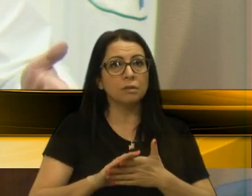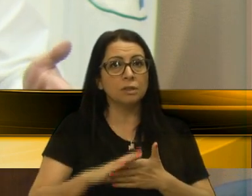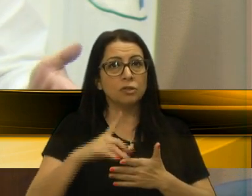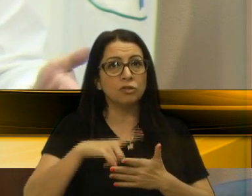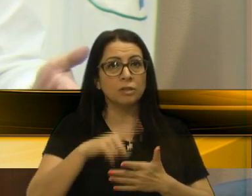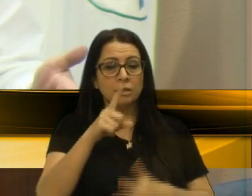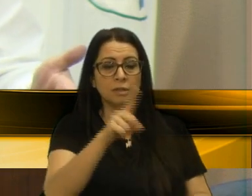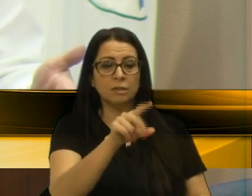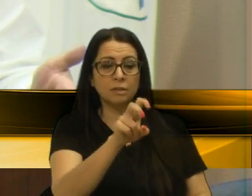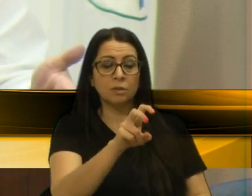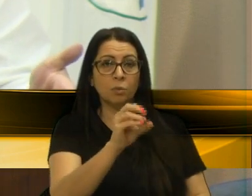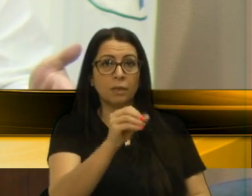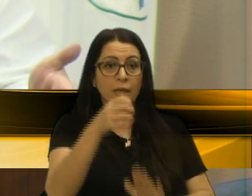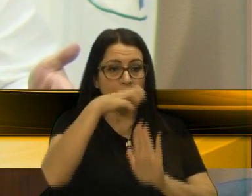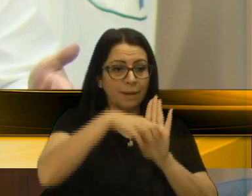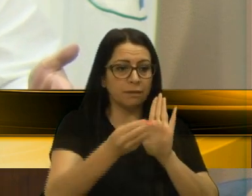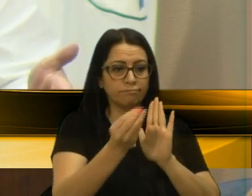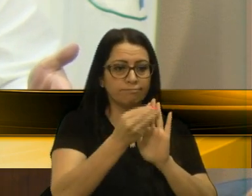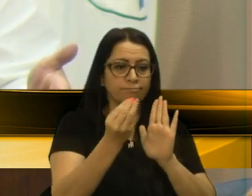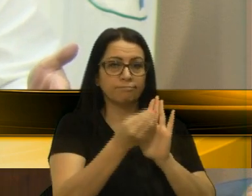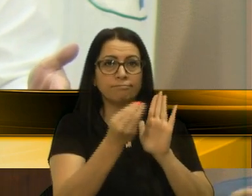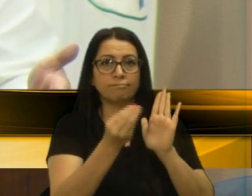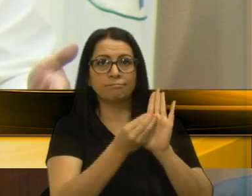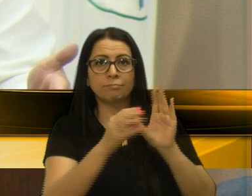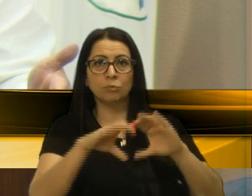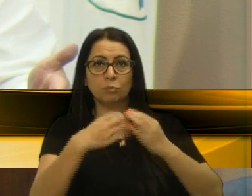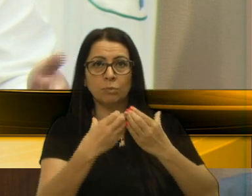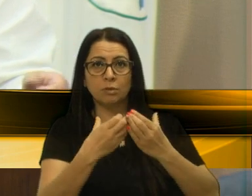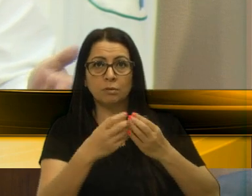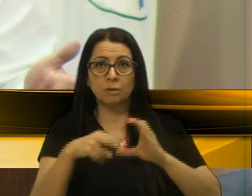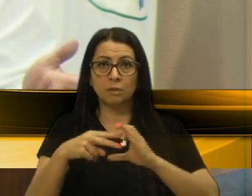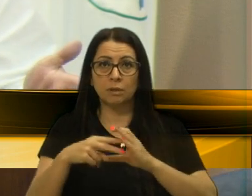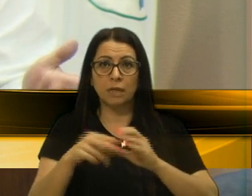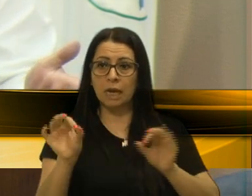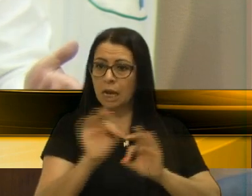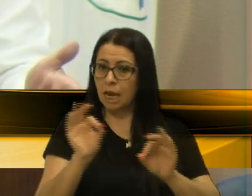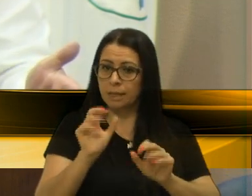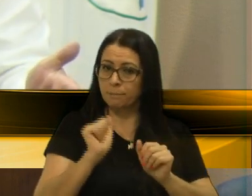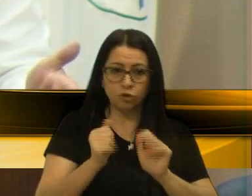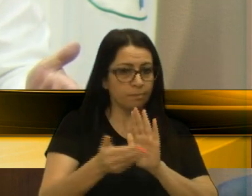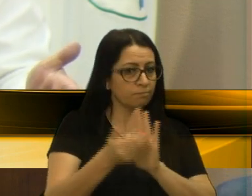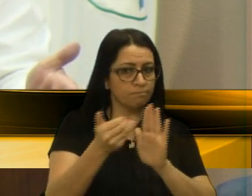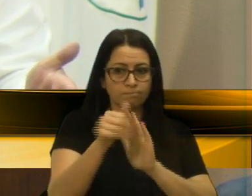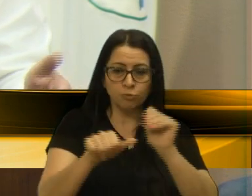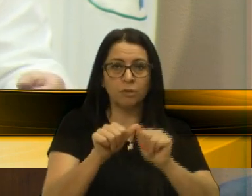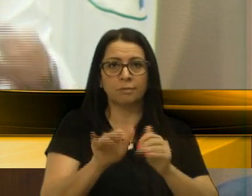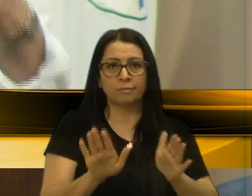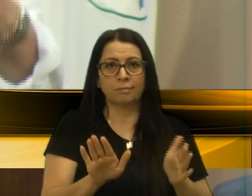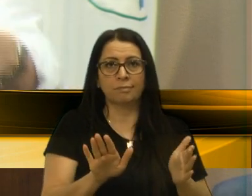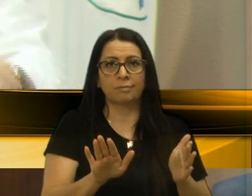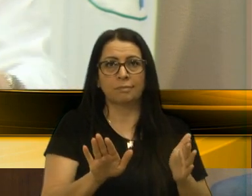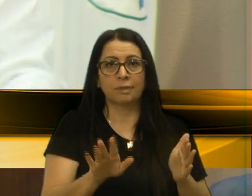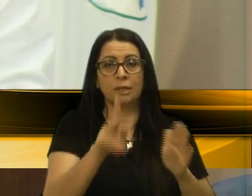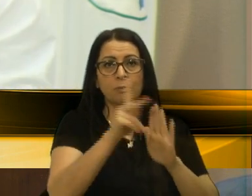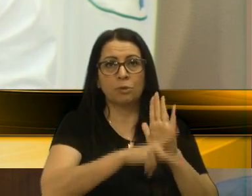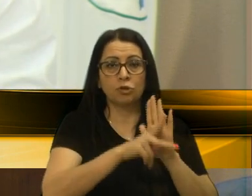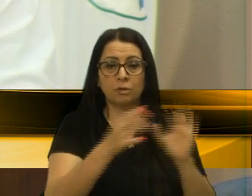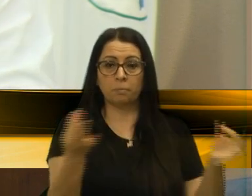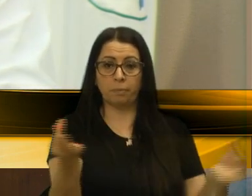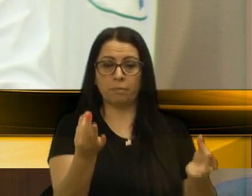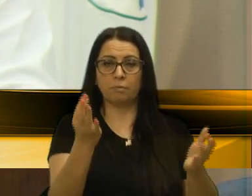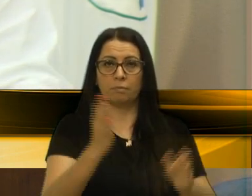Existiam 150 emendas colocadas pela comunidade e pela Câmara e nada podia ser alterado. Era o projeto